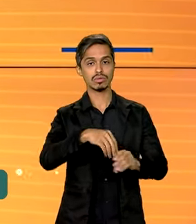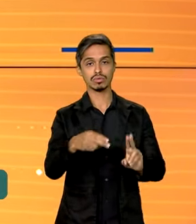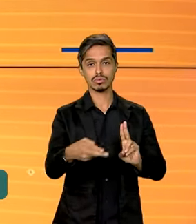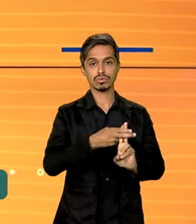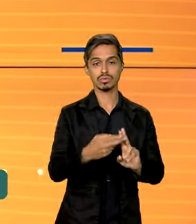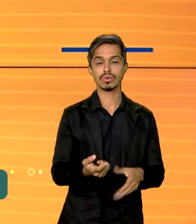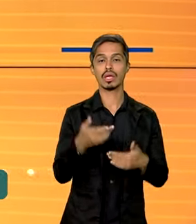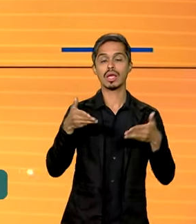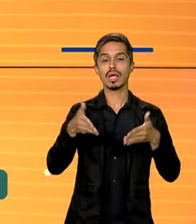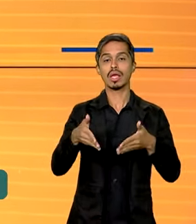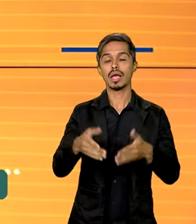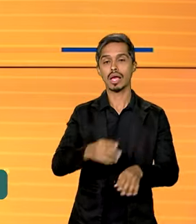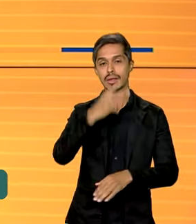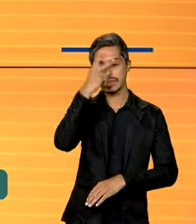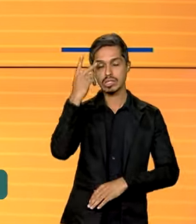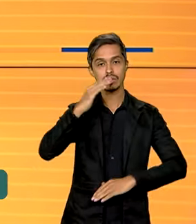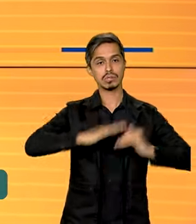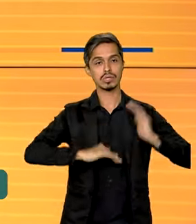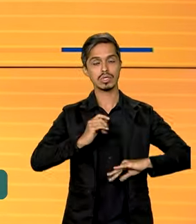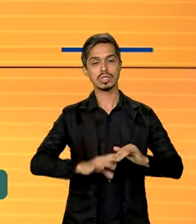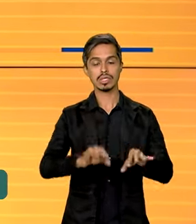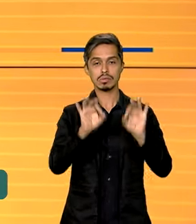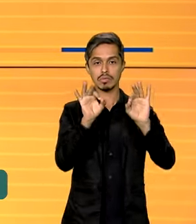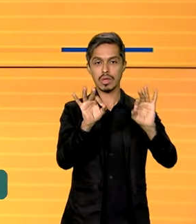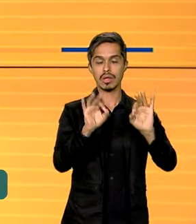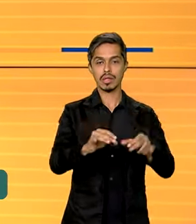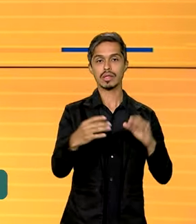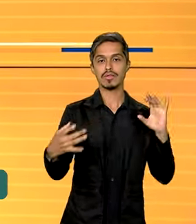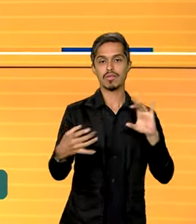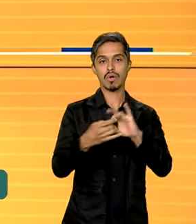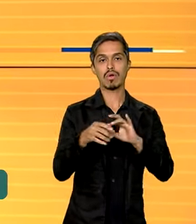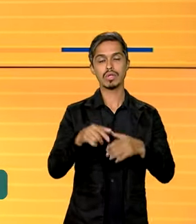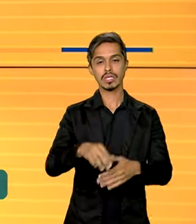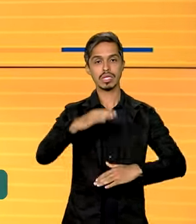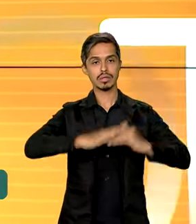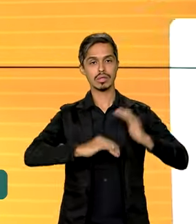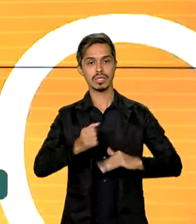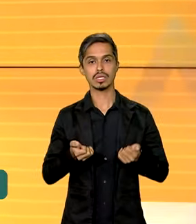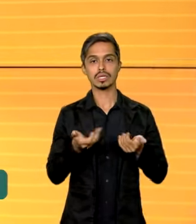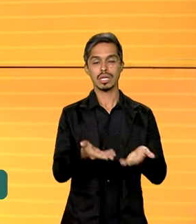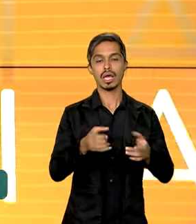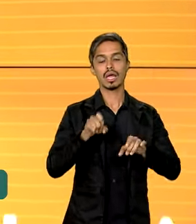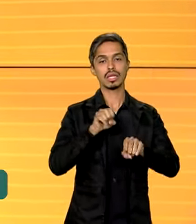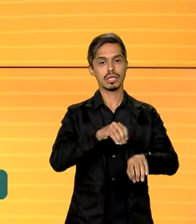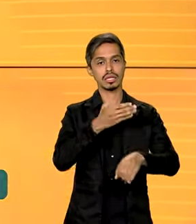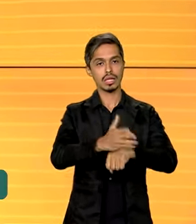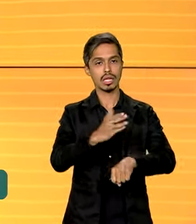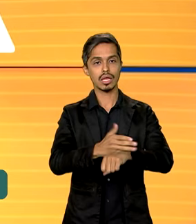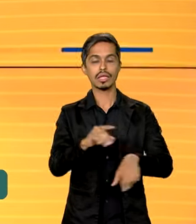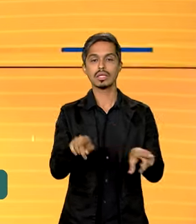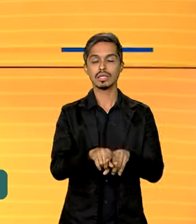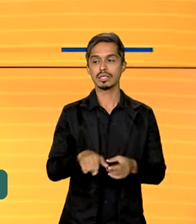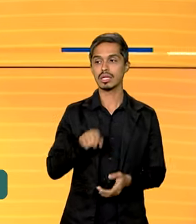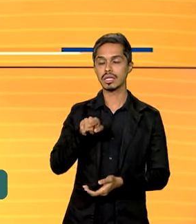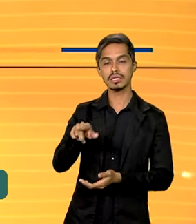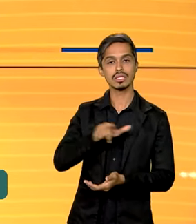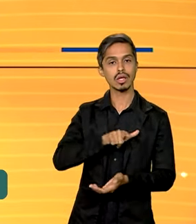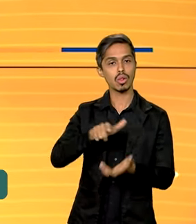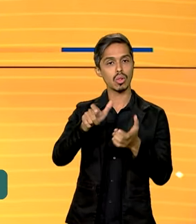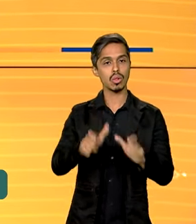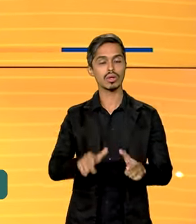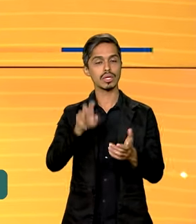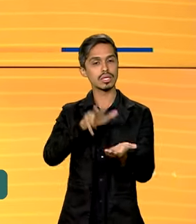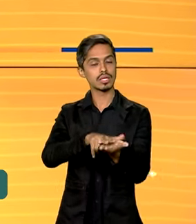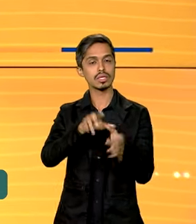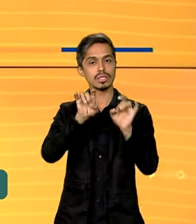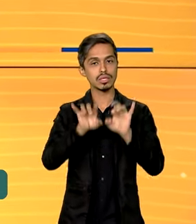Saúde o acesso a especialistas. Os profissionais de saúde vão receber treinamento e os pacientes terão leitos especiais e